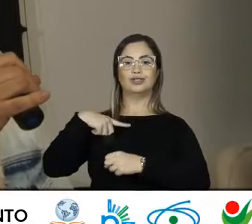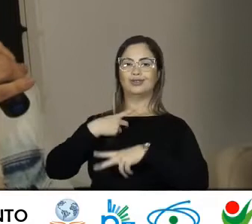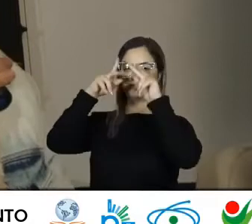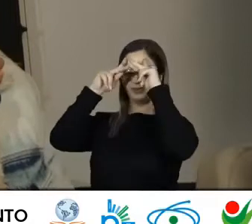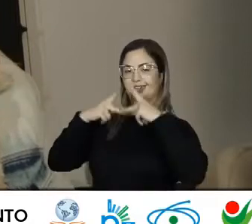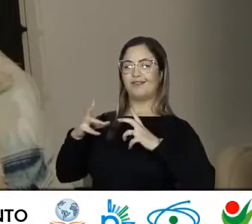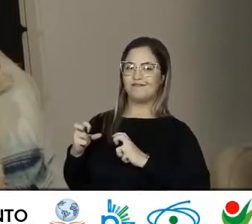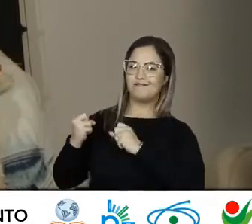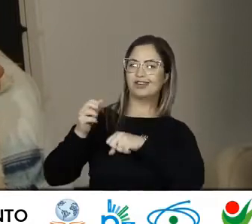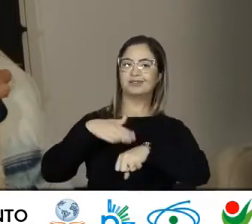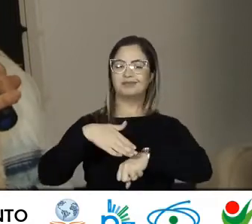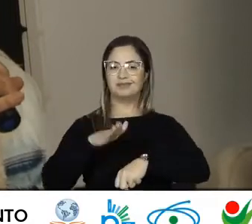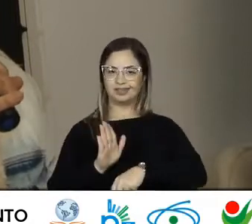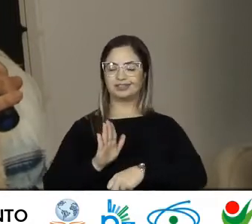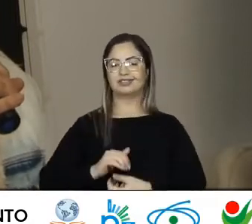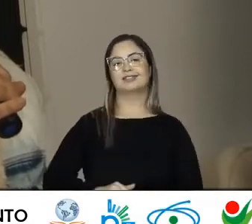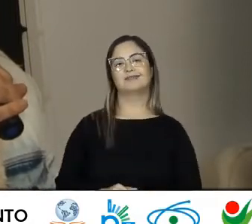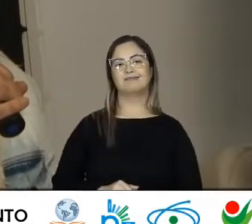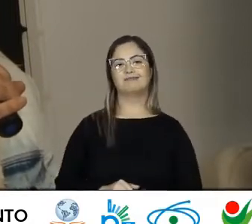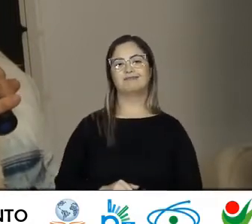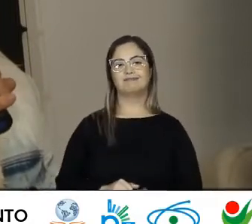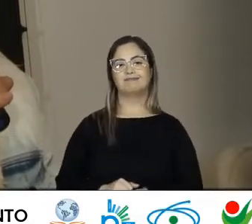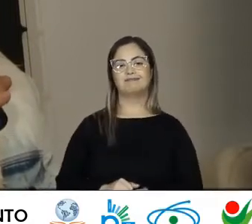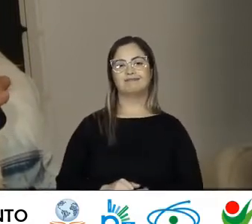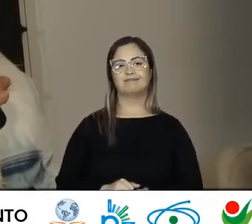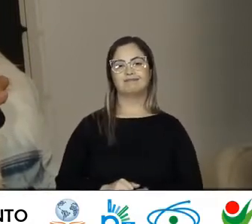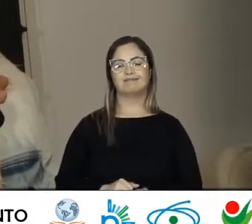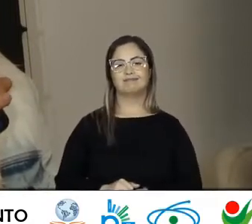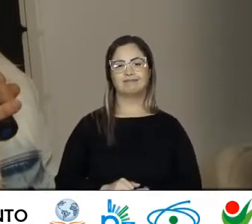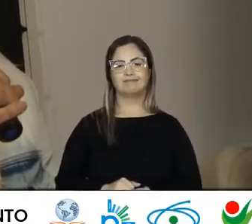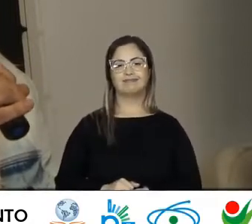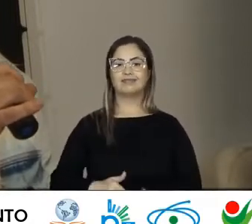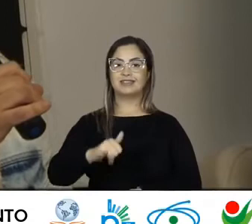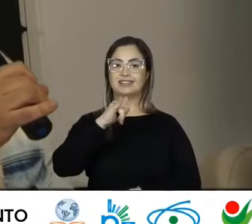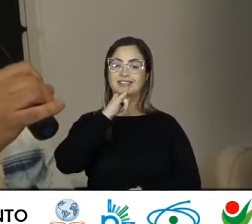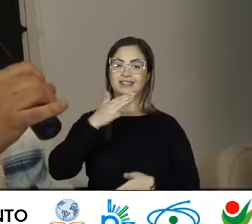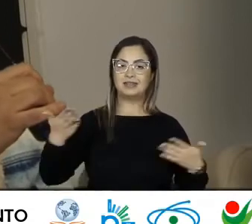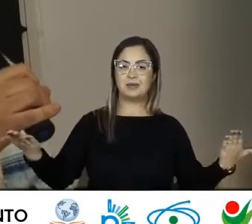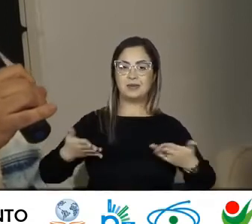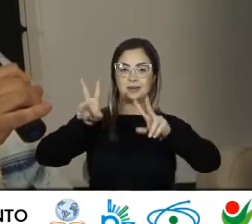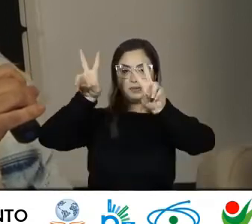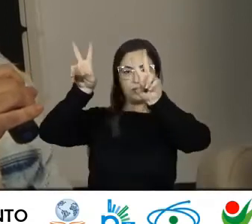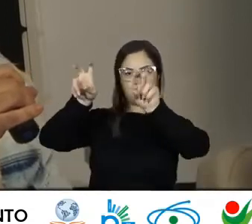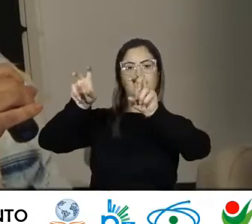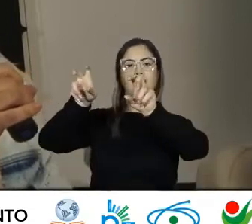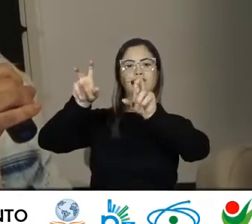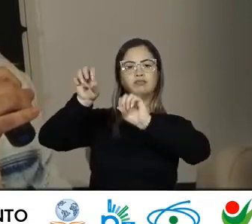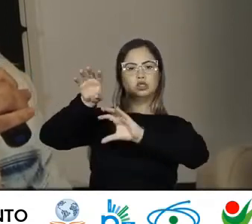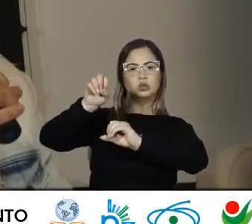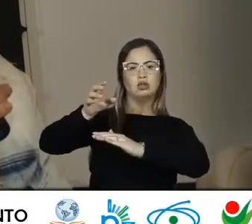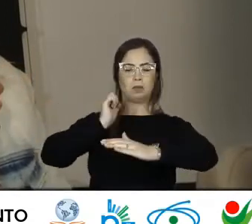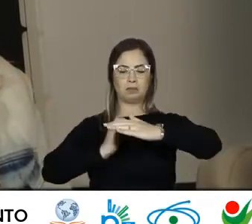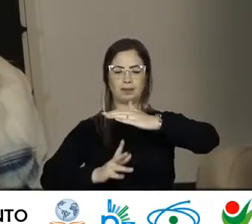Então Elencar Essa Temática Para a discussão De um